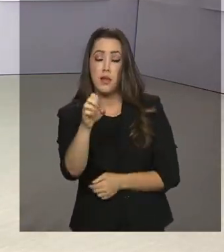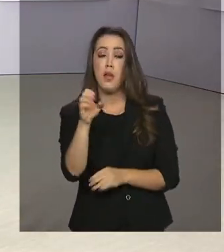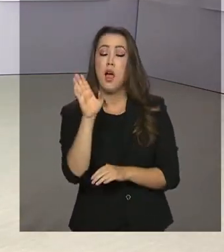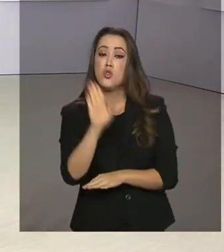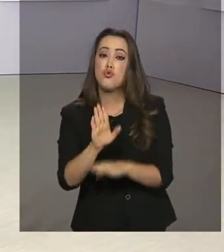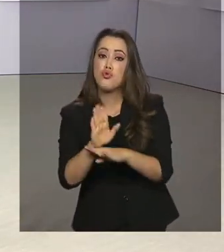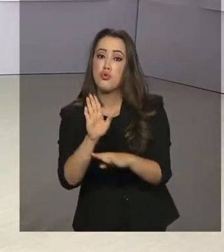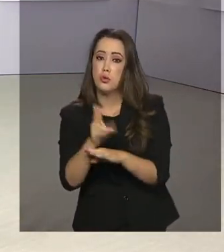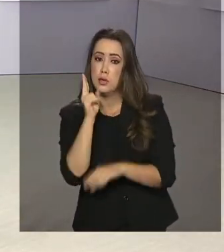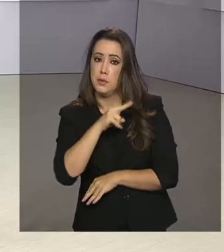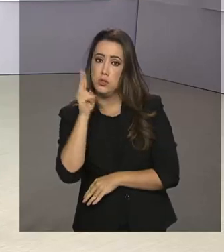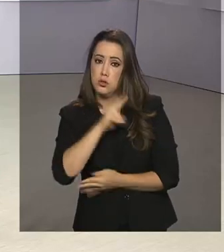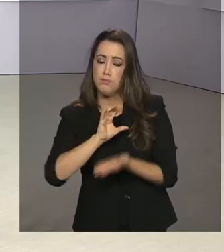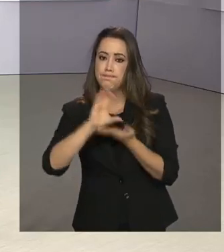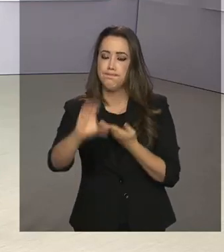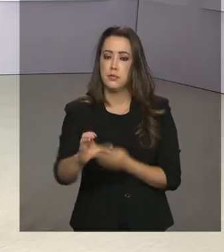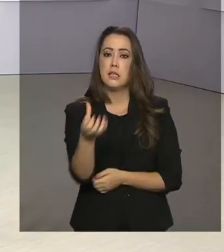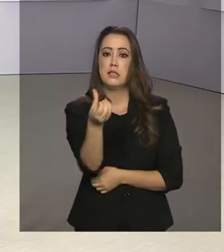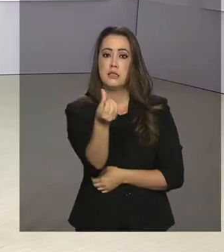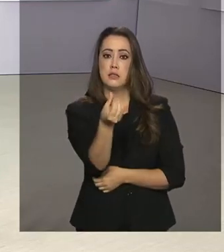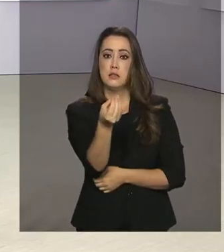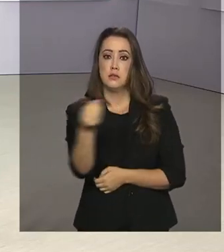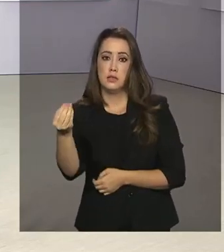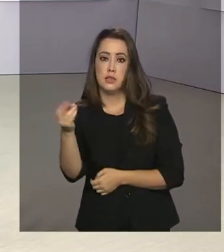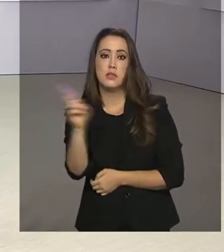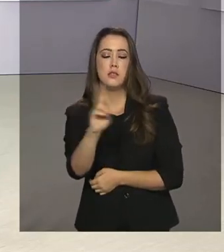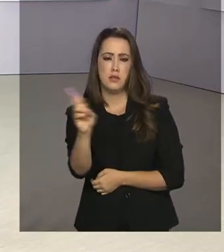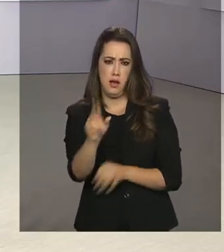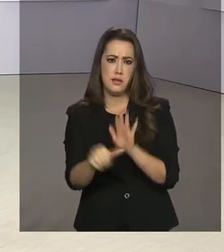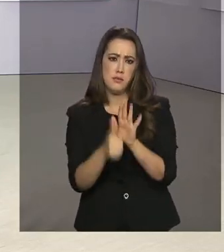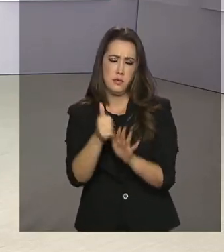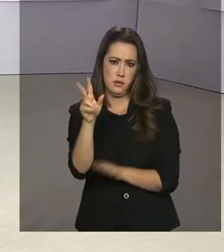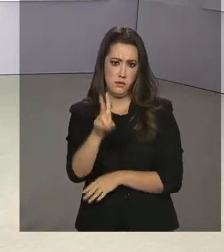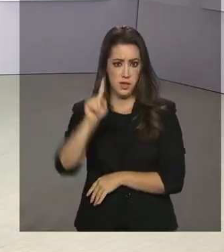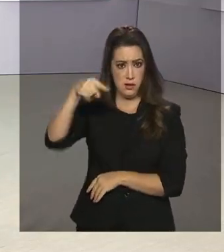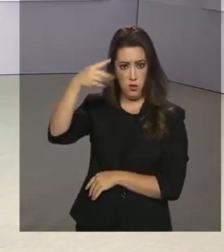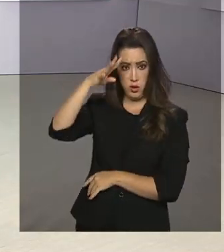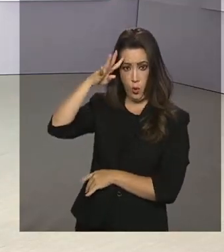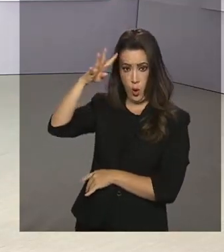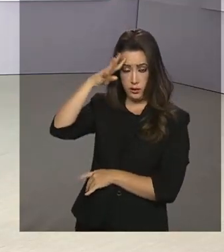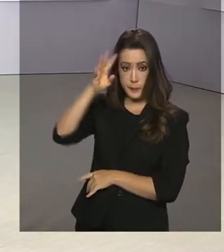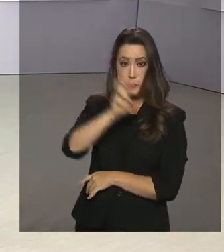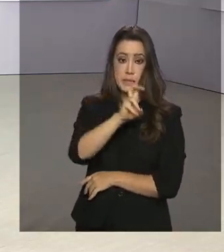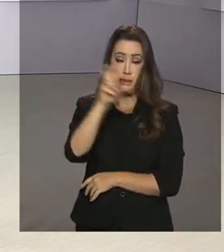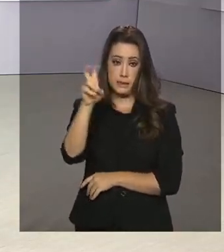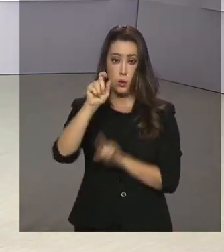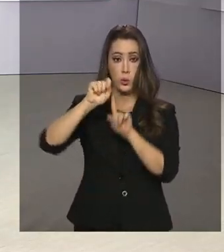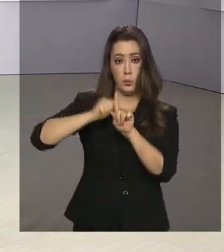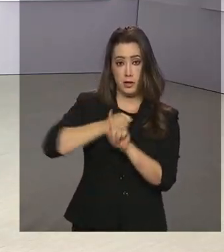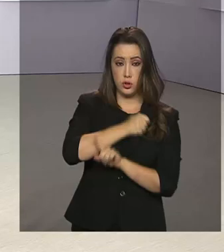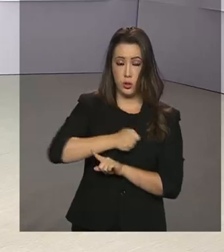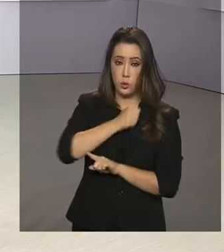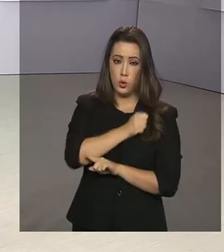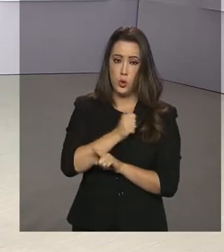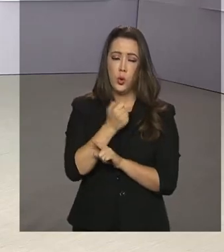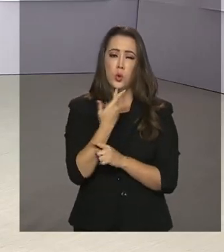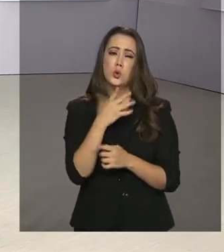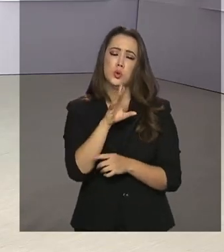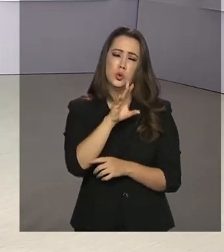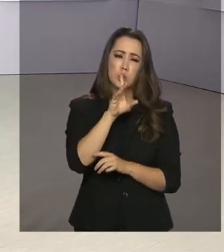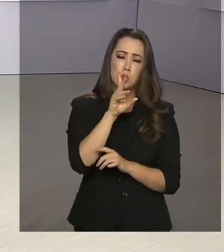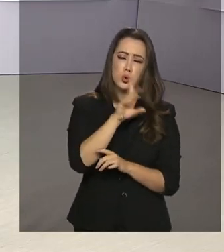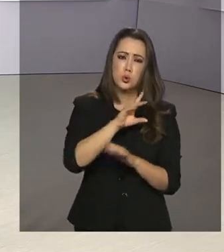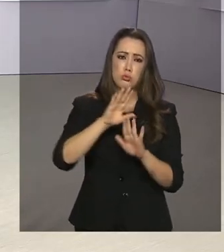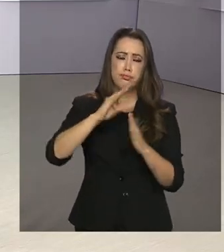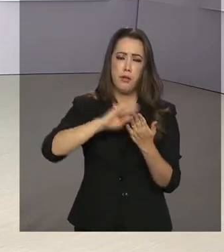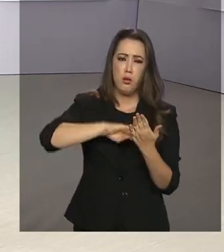parcela de 600 reais. Eles começam a receber na próxima quarta-feira, dia 5 de agosto, em um calendário escalonado, de